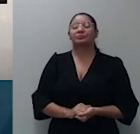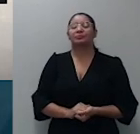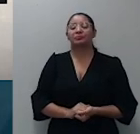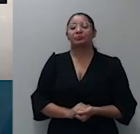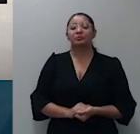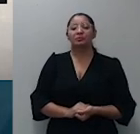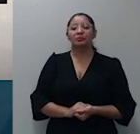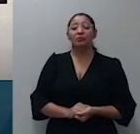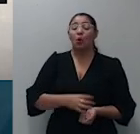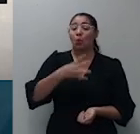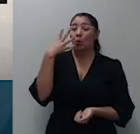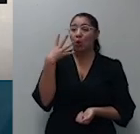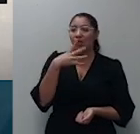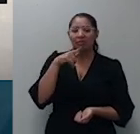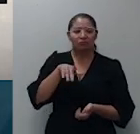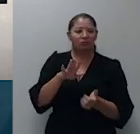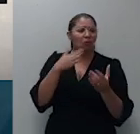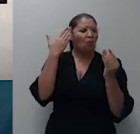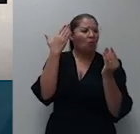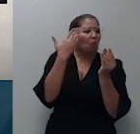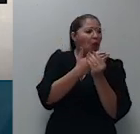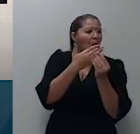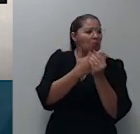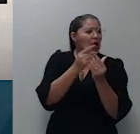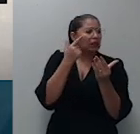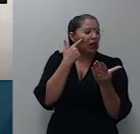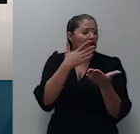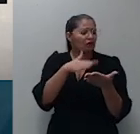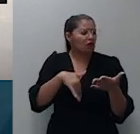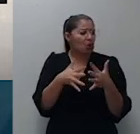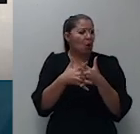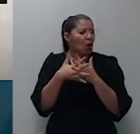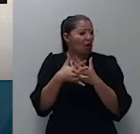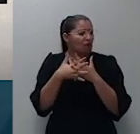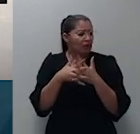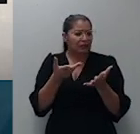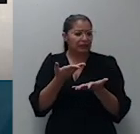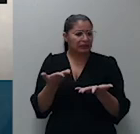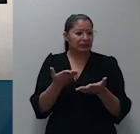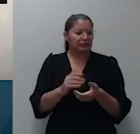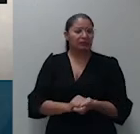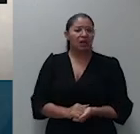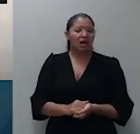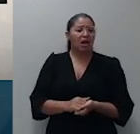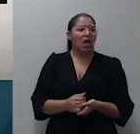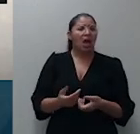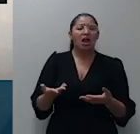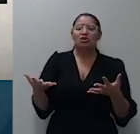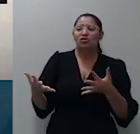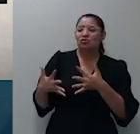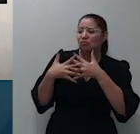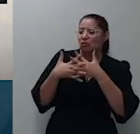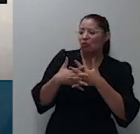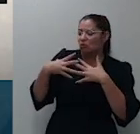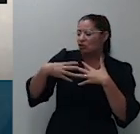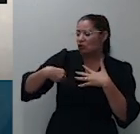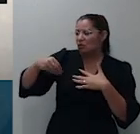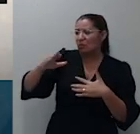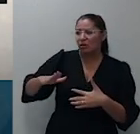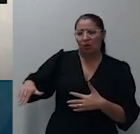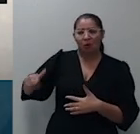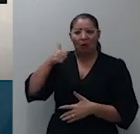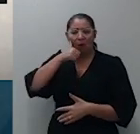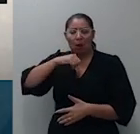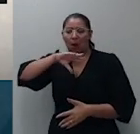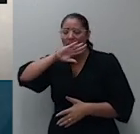informação sobre a existência de conflito de interesses entre os filhos menores e a mãe ponto cinco afasta-se a anulidade